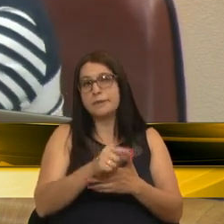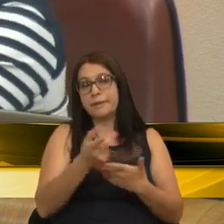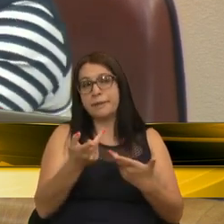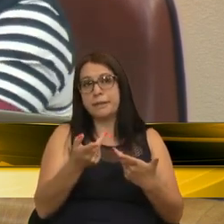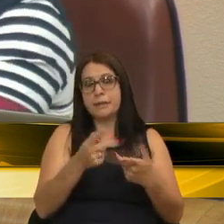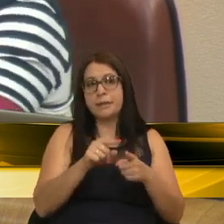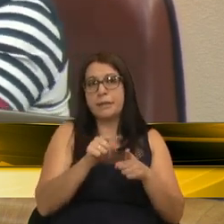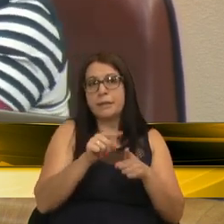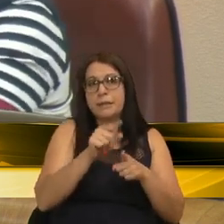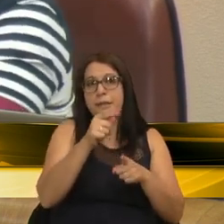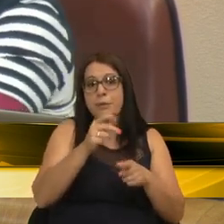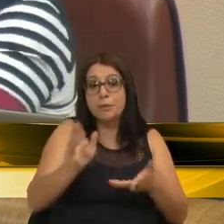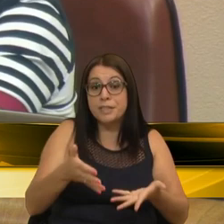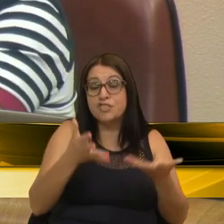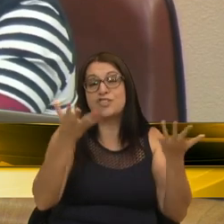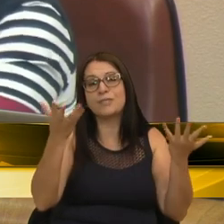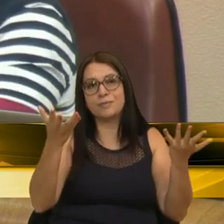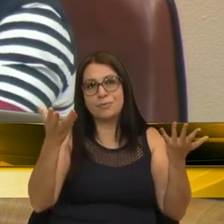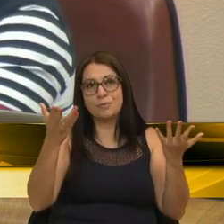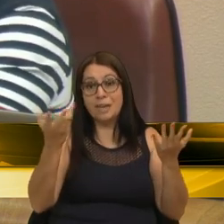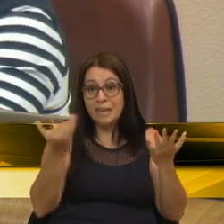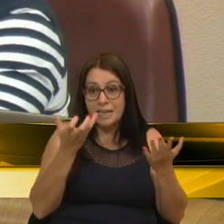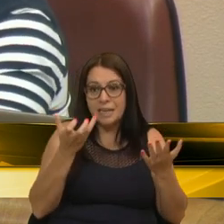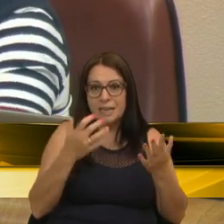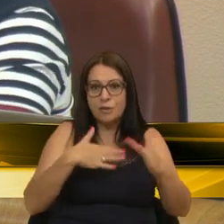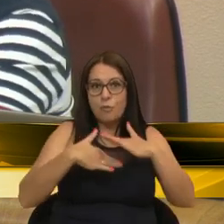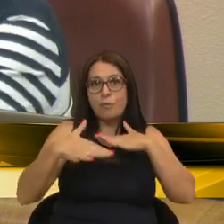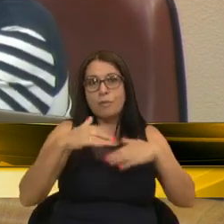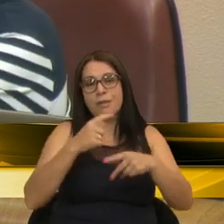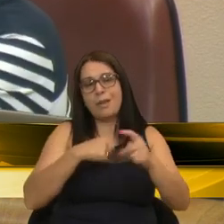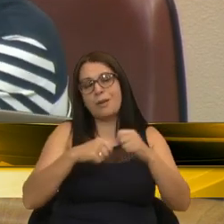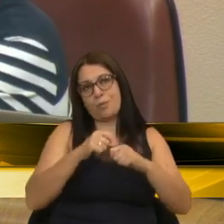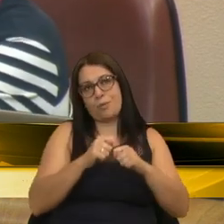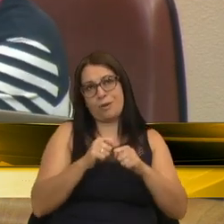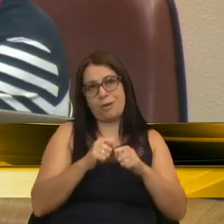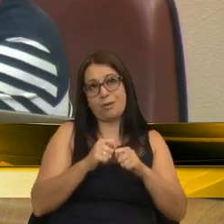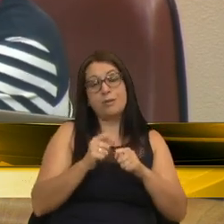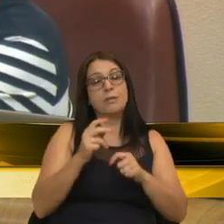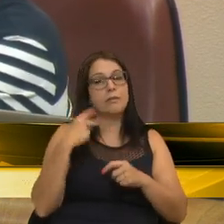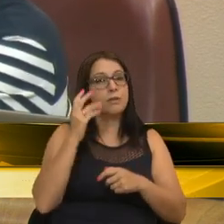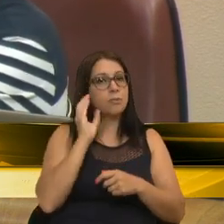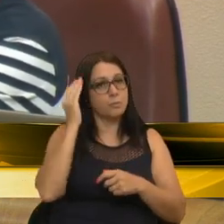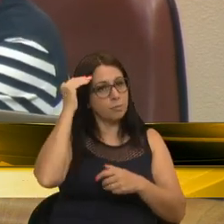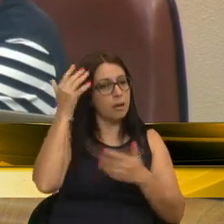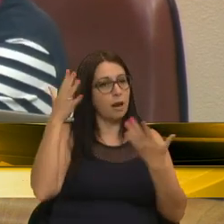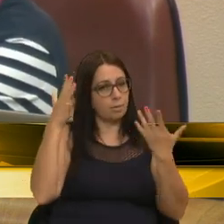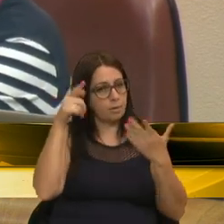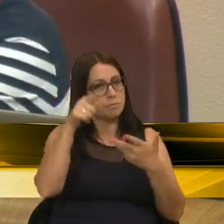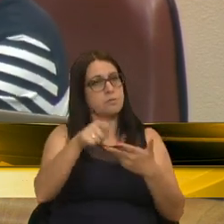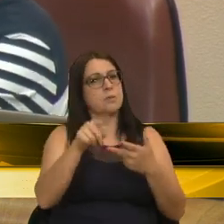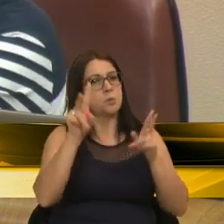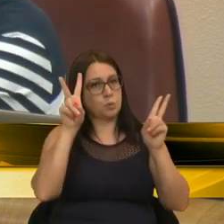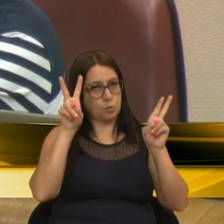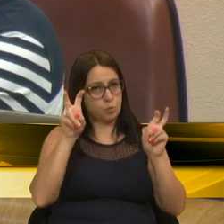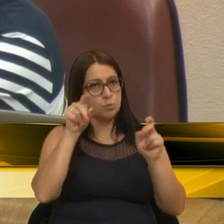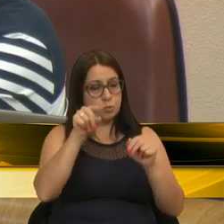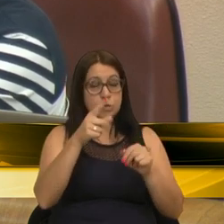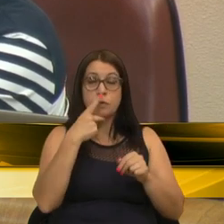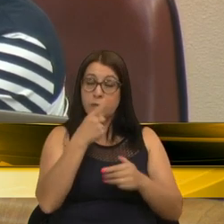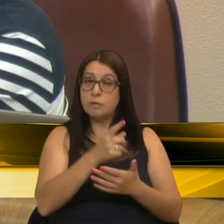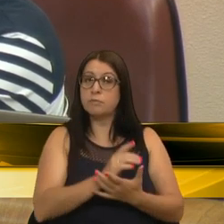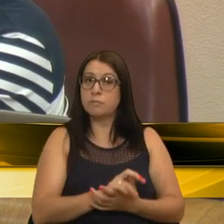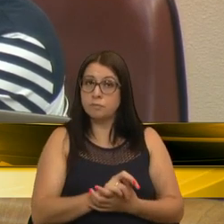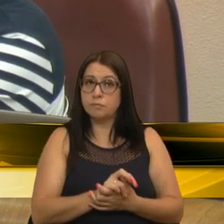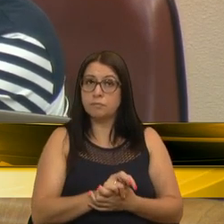começando. Quer dizer, é um incentivo para quem está querendo movimentar a economia. Então, vereador Felipe, parabenizar a Vossa Excelência por trazer esse assunto e de dizer